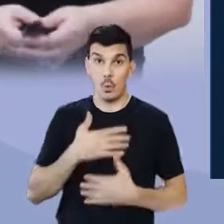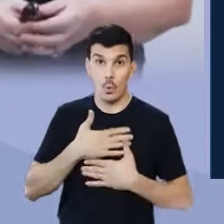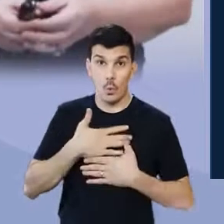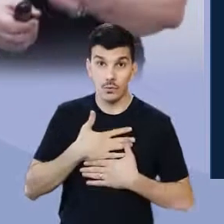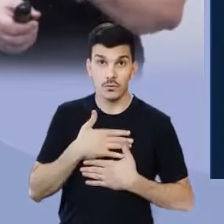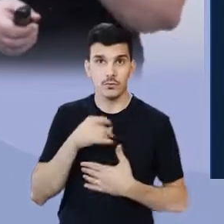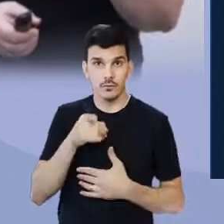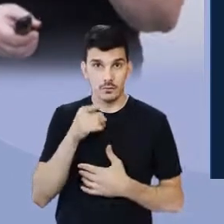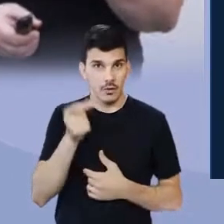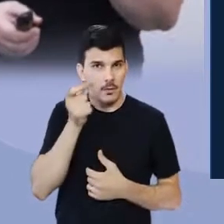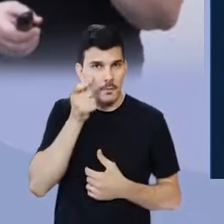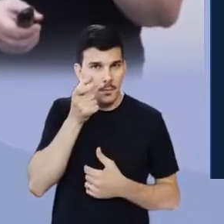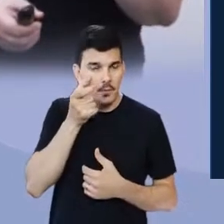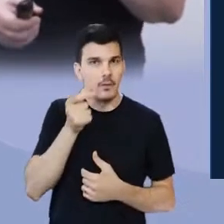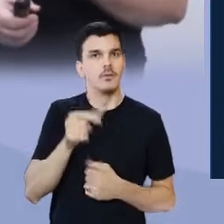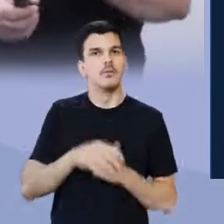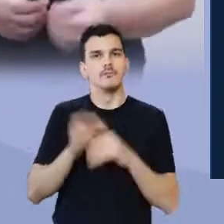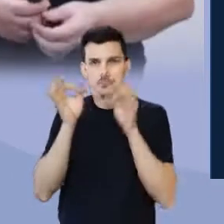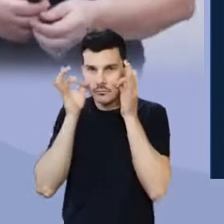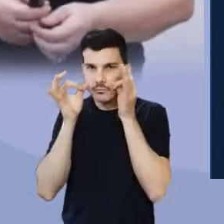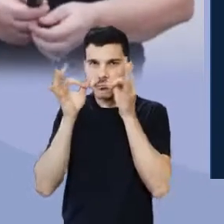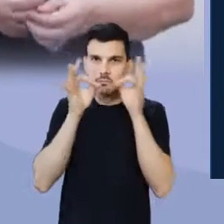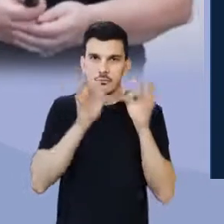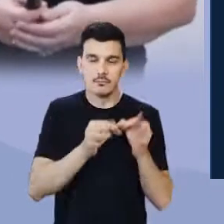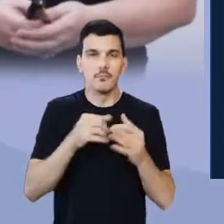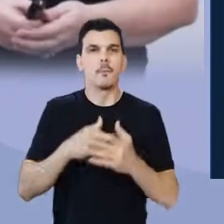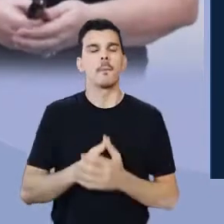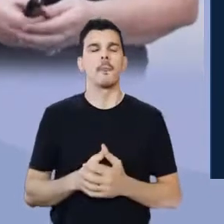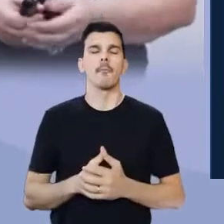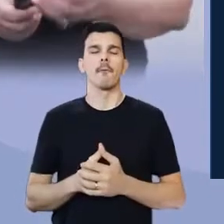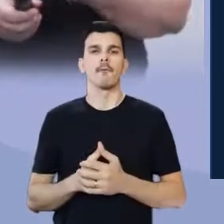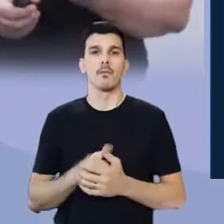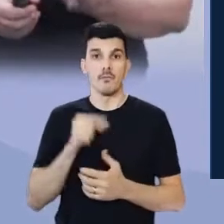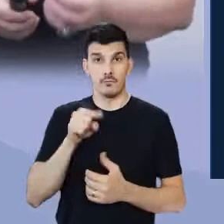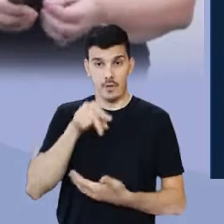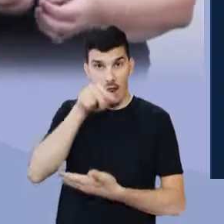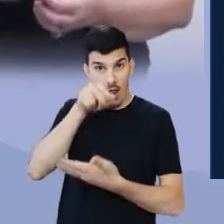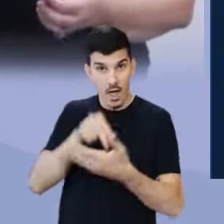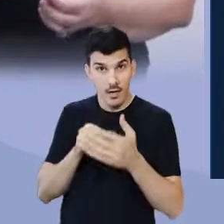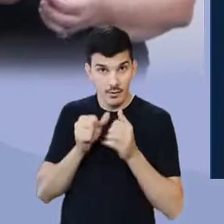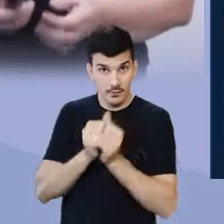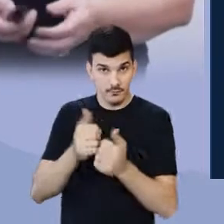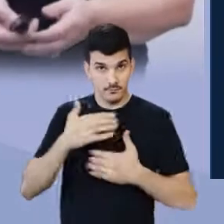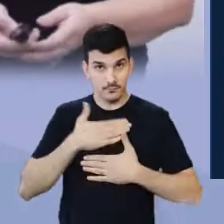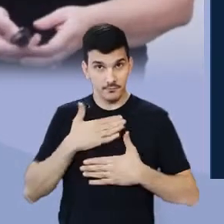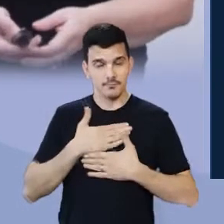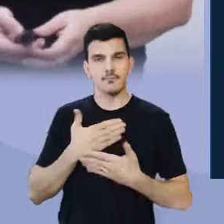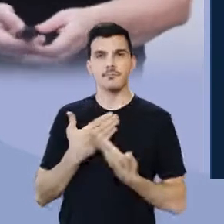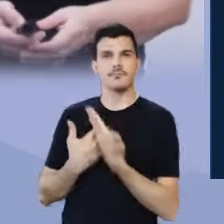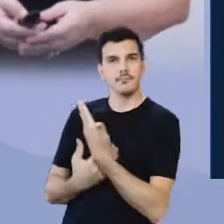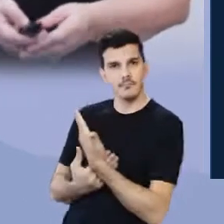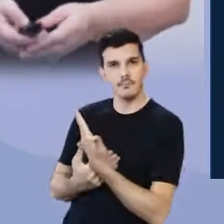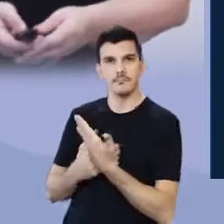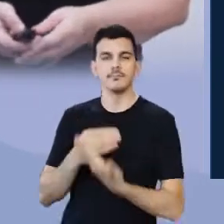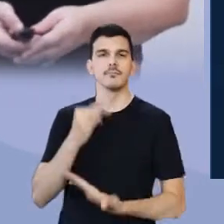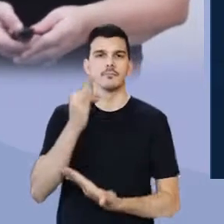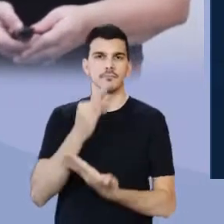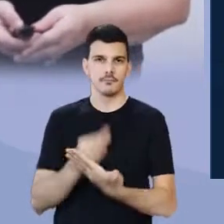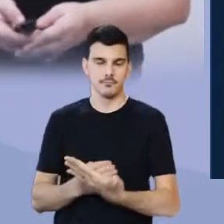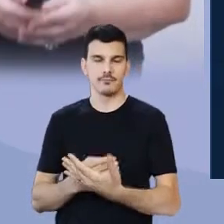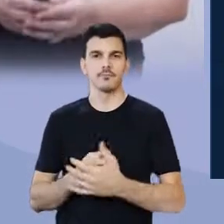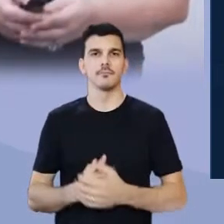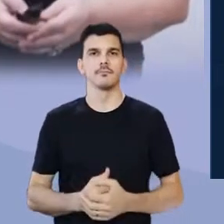agora que você prestasse bastante atenção e com muito carinho, você lesse comigo o trabalho desse autor.